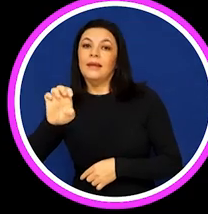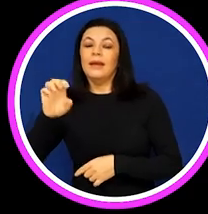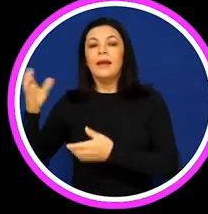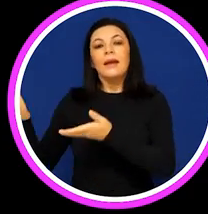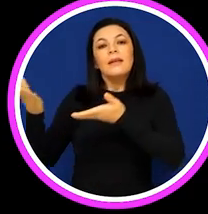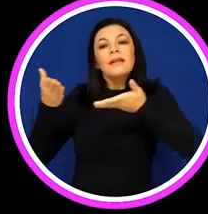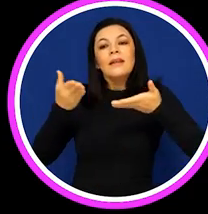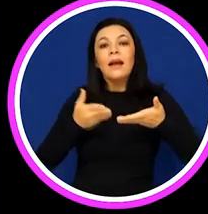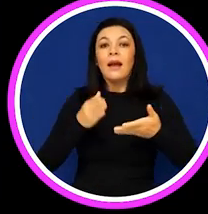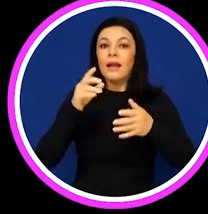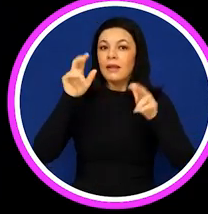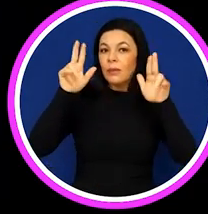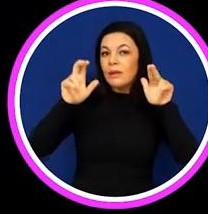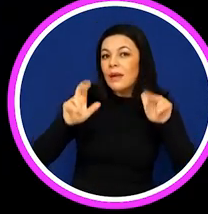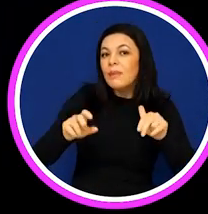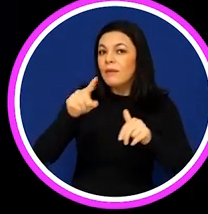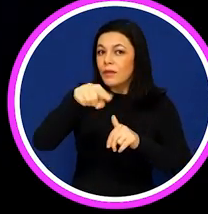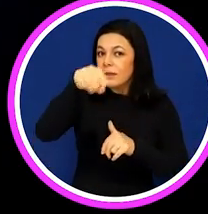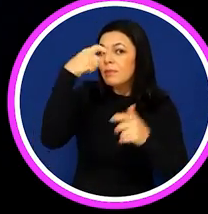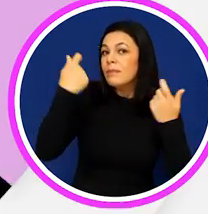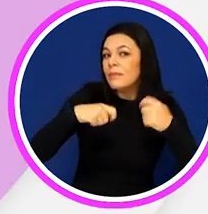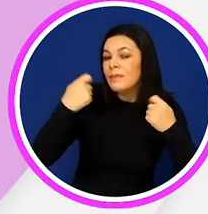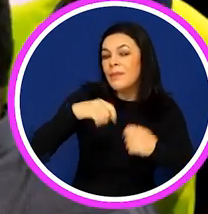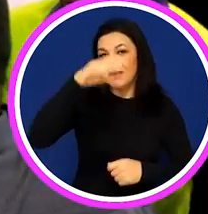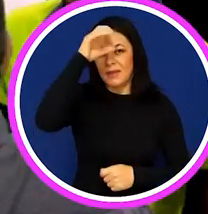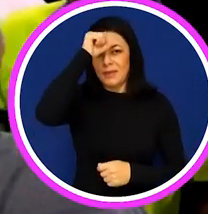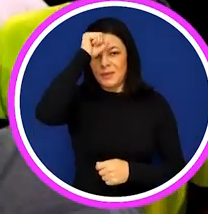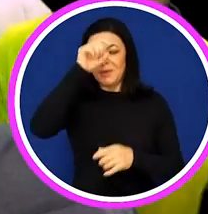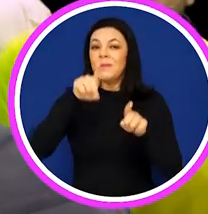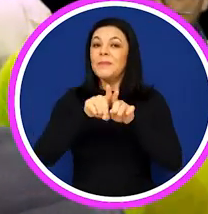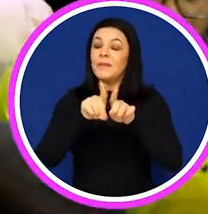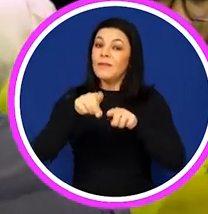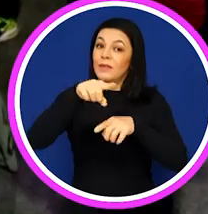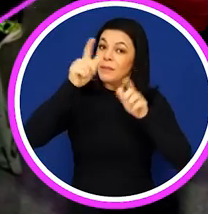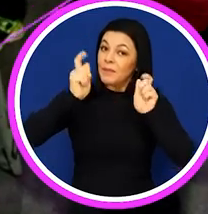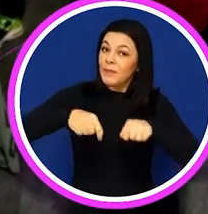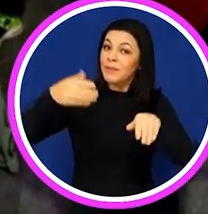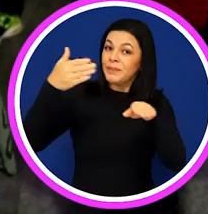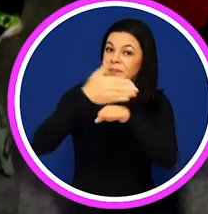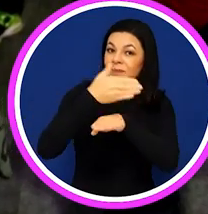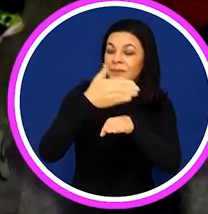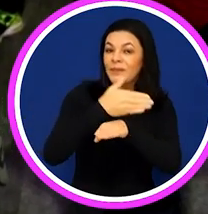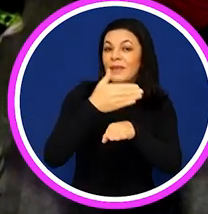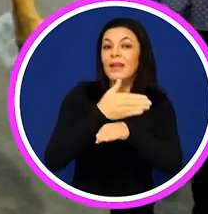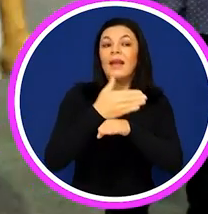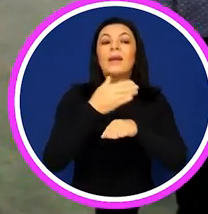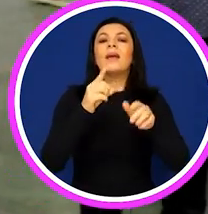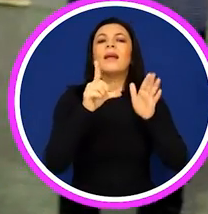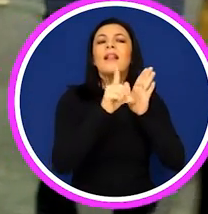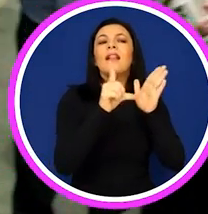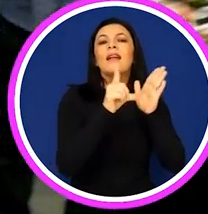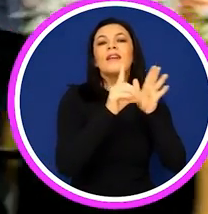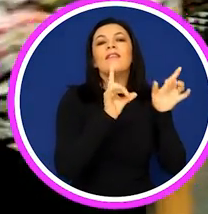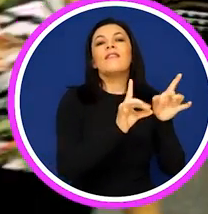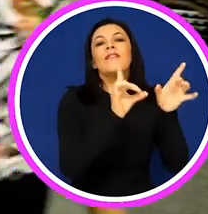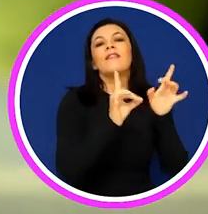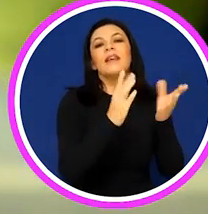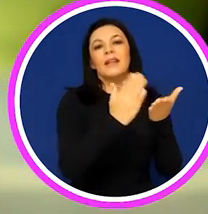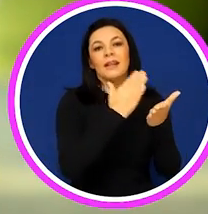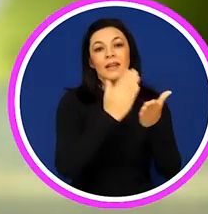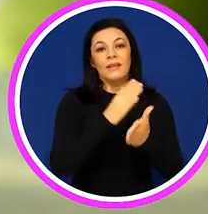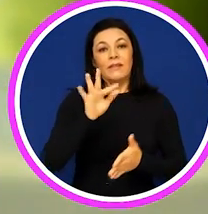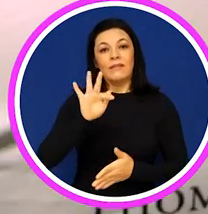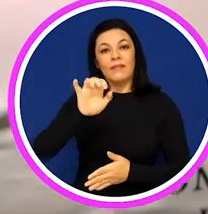e outros assuntos que você não pode deixar de aprender. Além disso, você poderá participar da maior feira de literatura